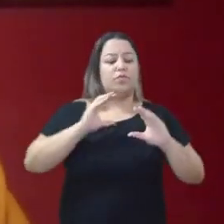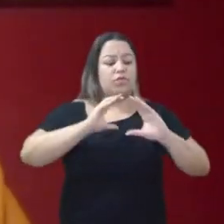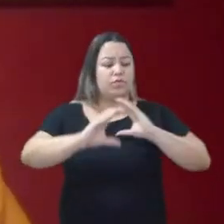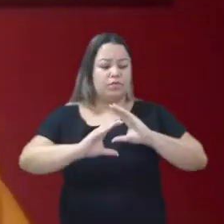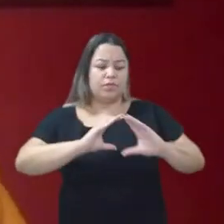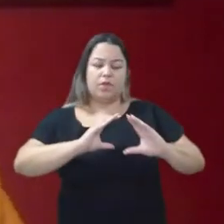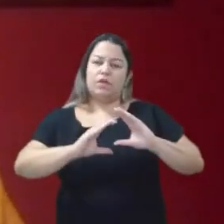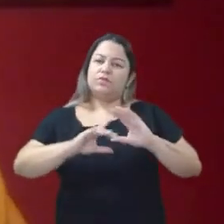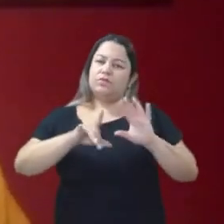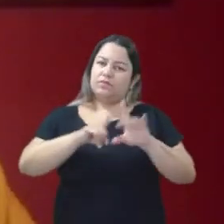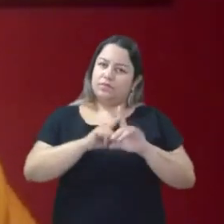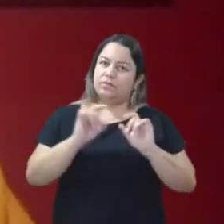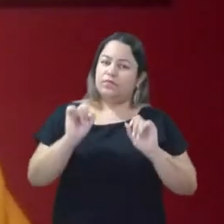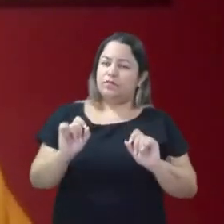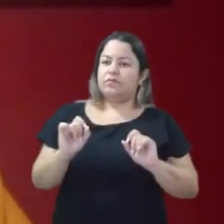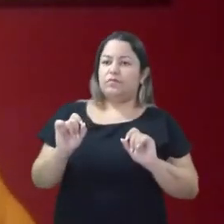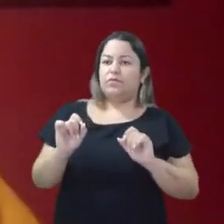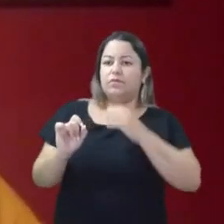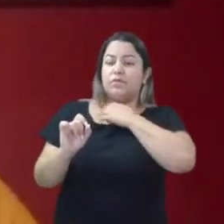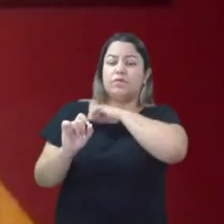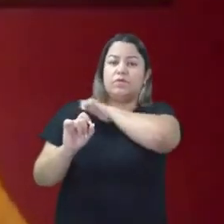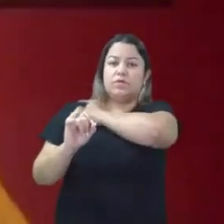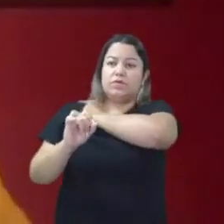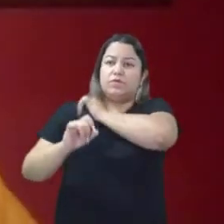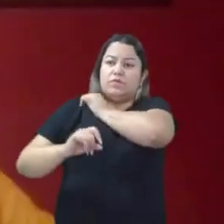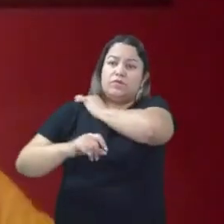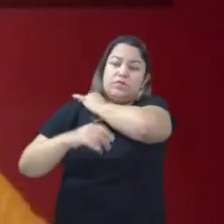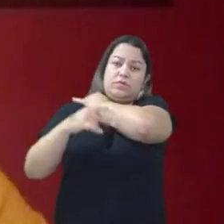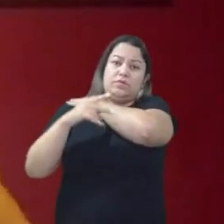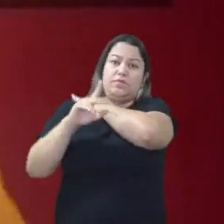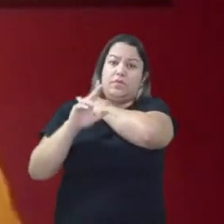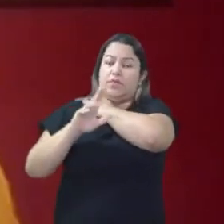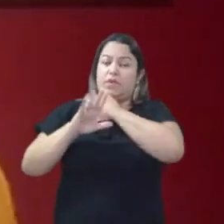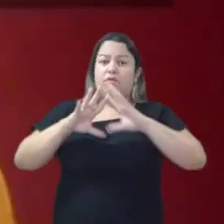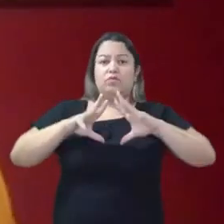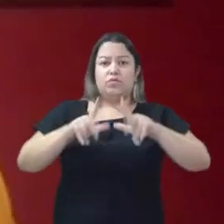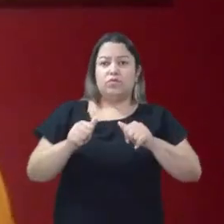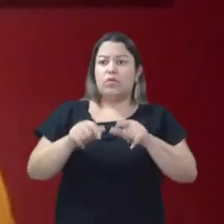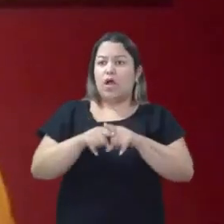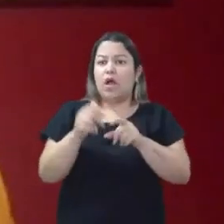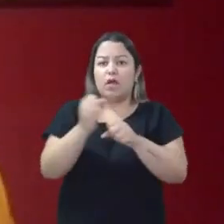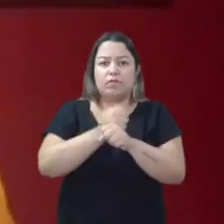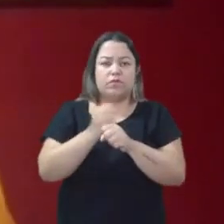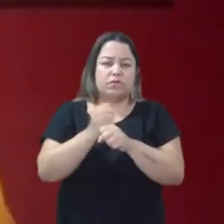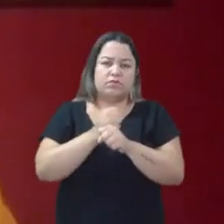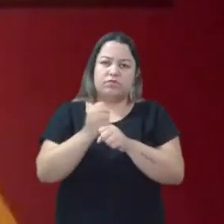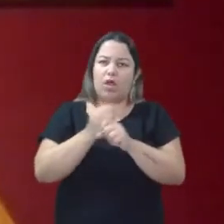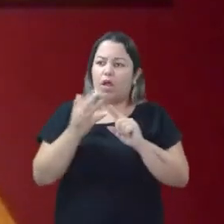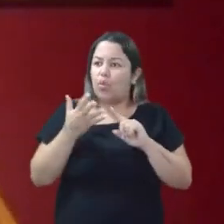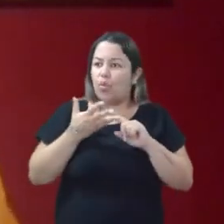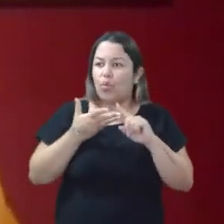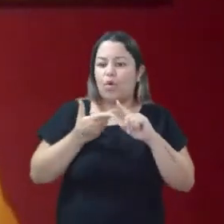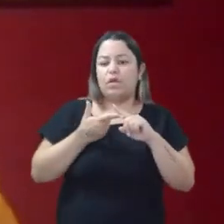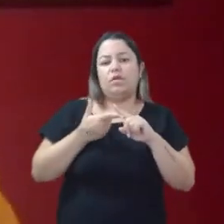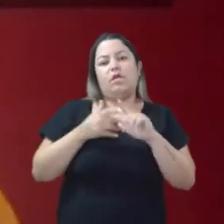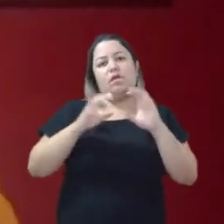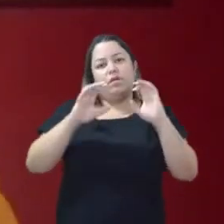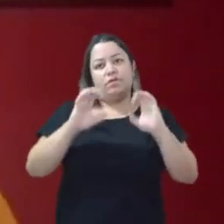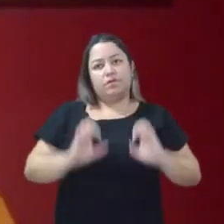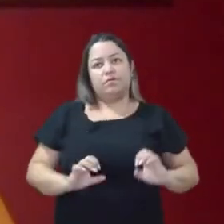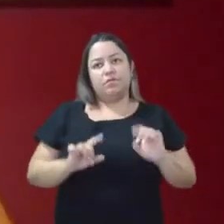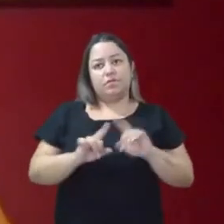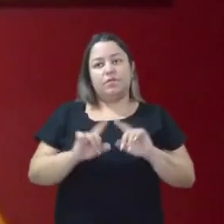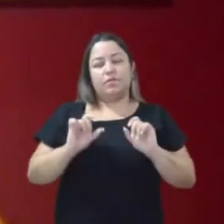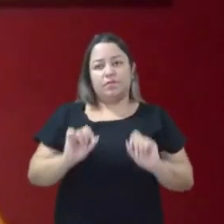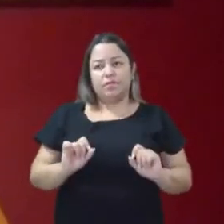tradicional estão batendo na gente, nesse antipetismo, no lavajatismo, há quantos anos? Essa estrutura e arquitetura